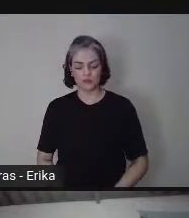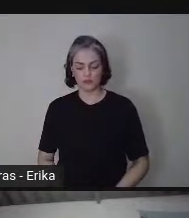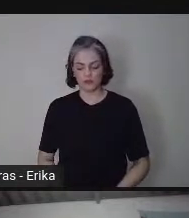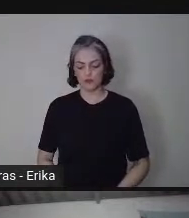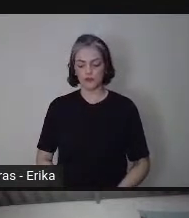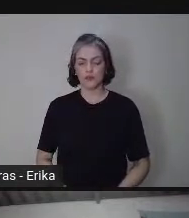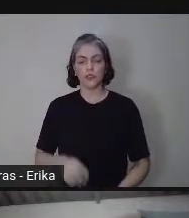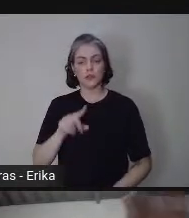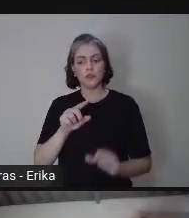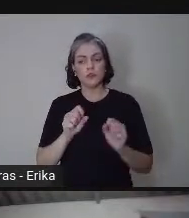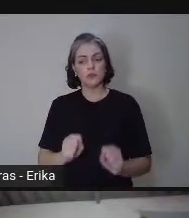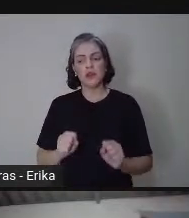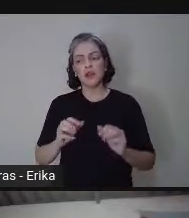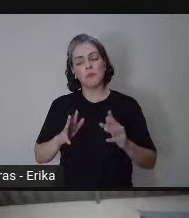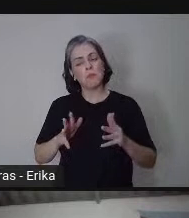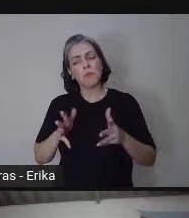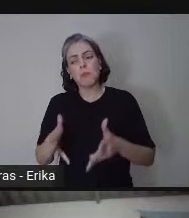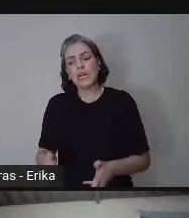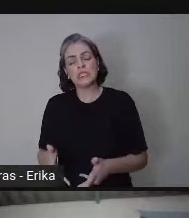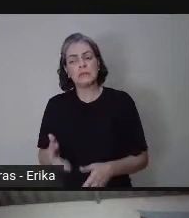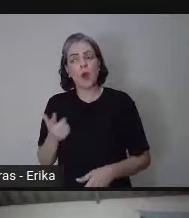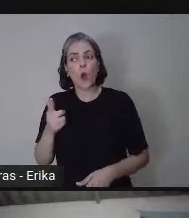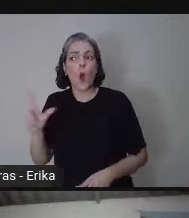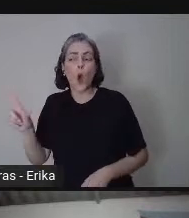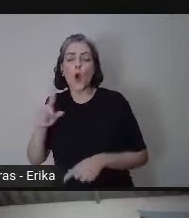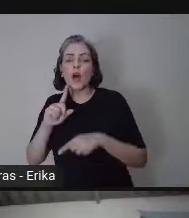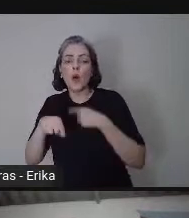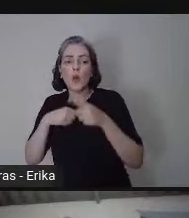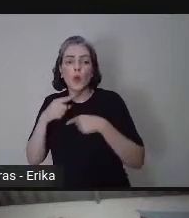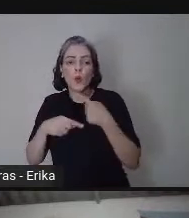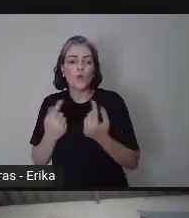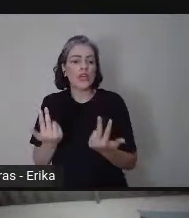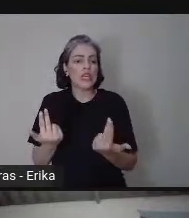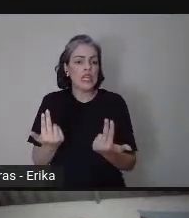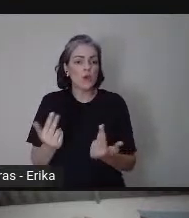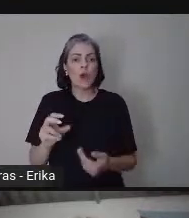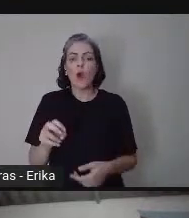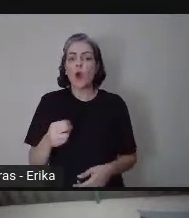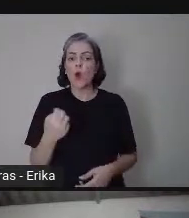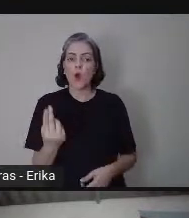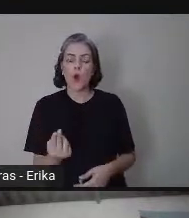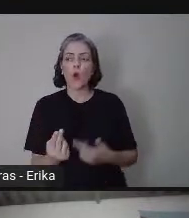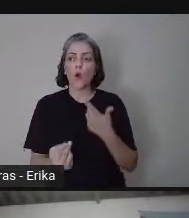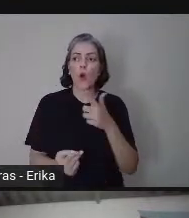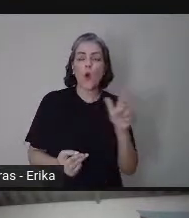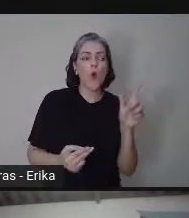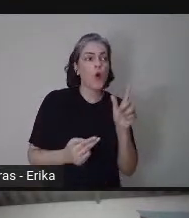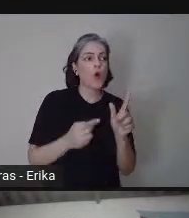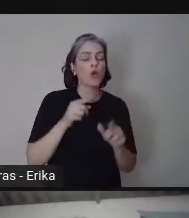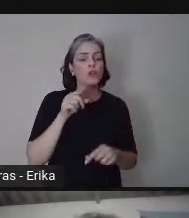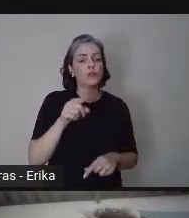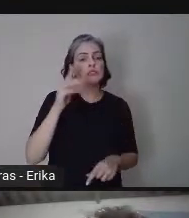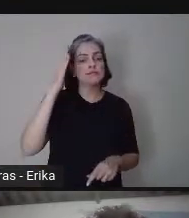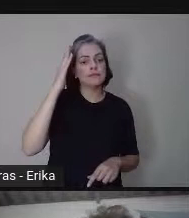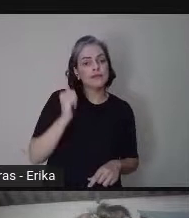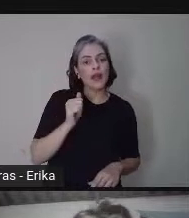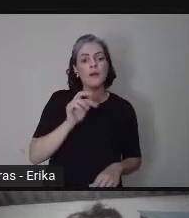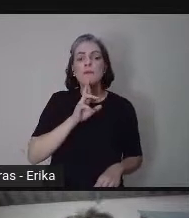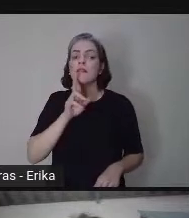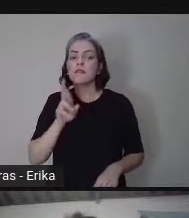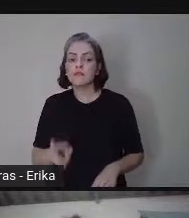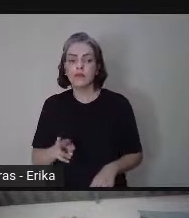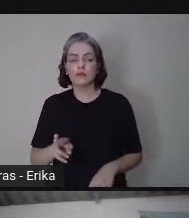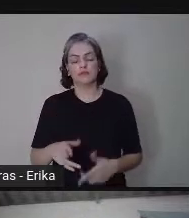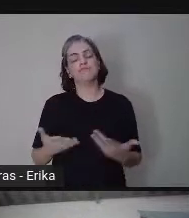participar lá a partir da dúvida de um colega ou alguma coisa que você aprimorou e descobriu, né, então, nós vamos estar